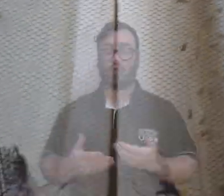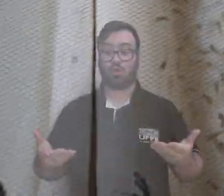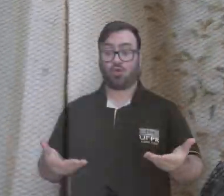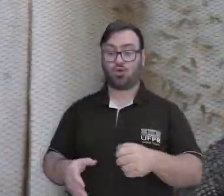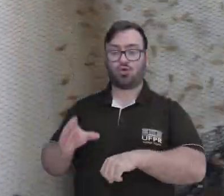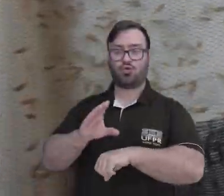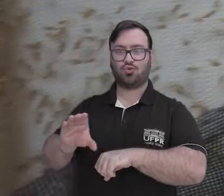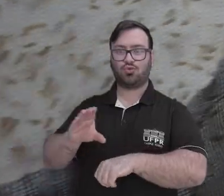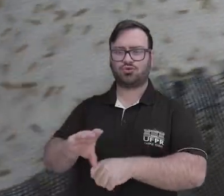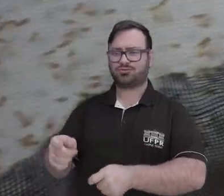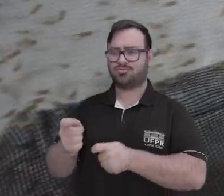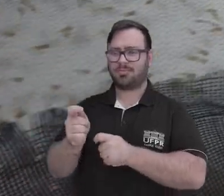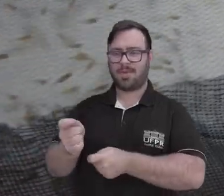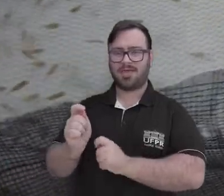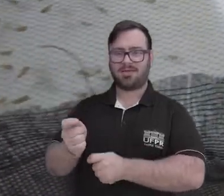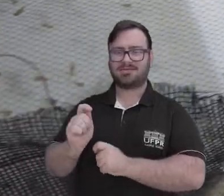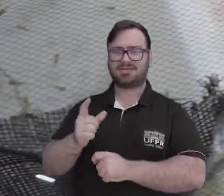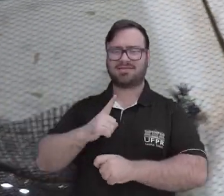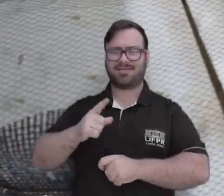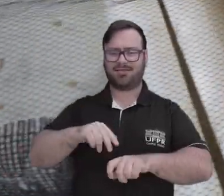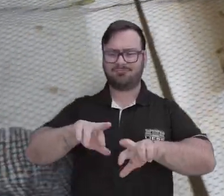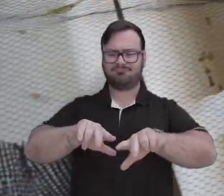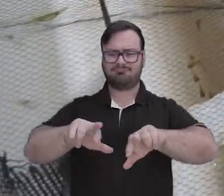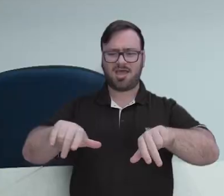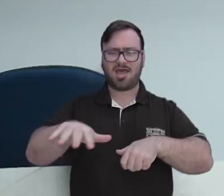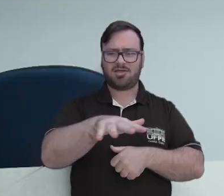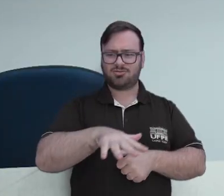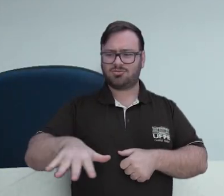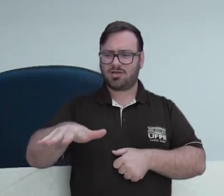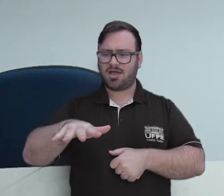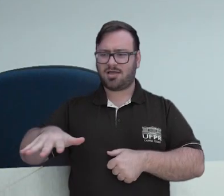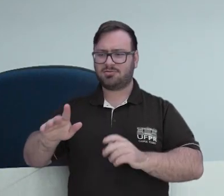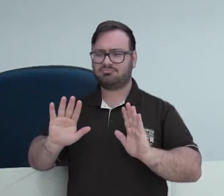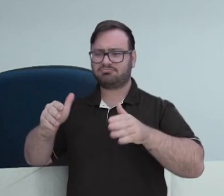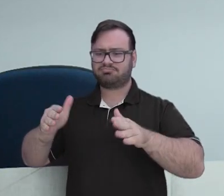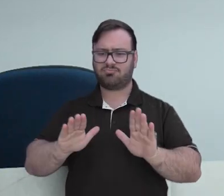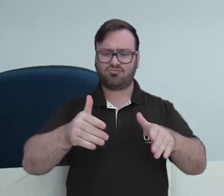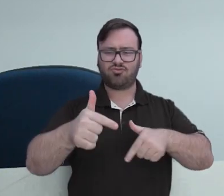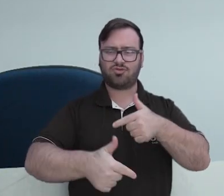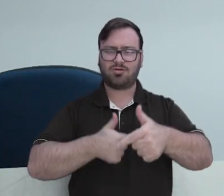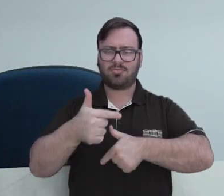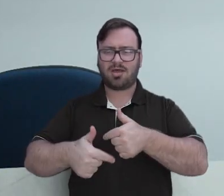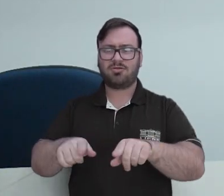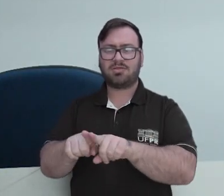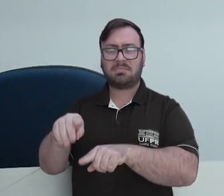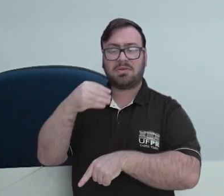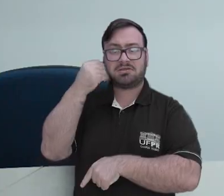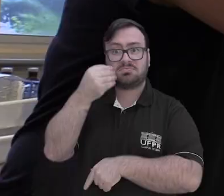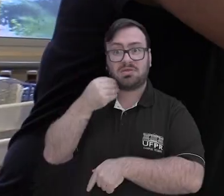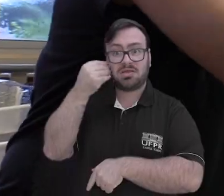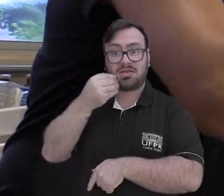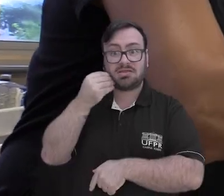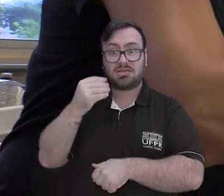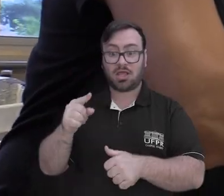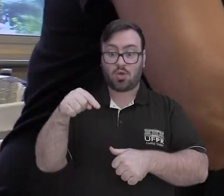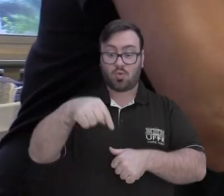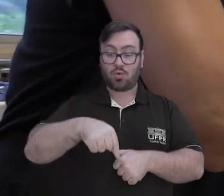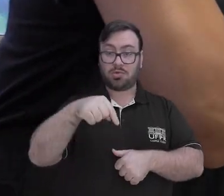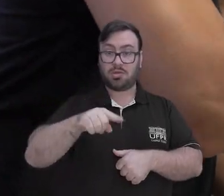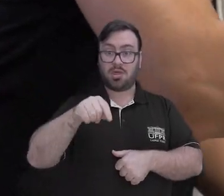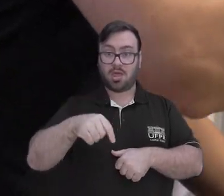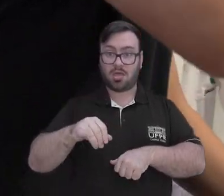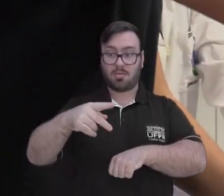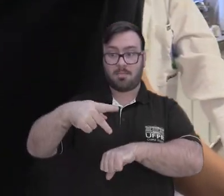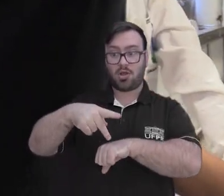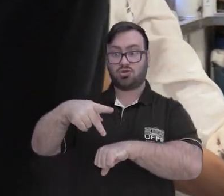Atualmente o curso de Engenharia de Agricultura possui diversos locais de atuação e de experimentação. Um deles fica aqui no